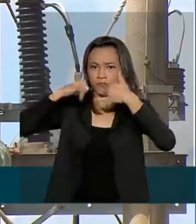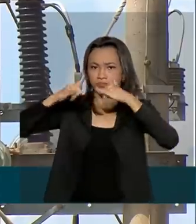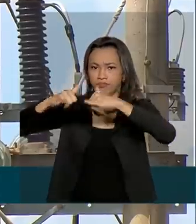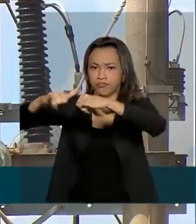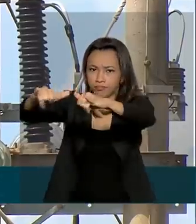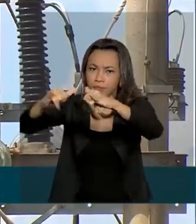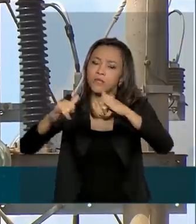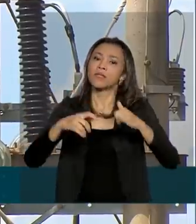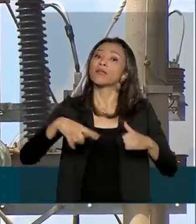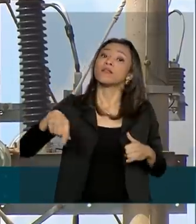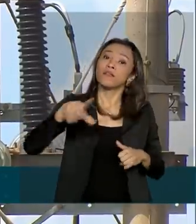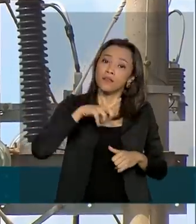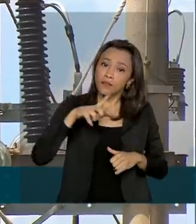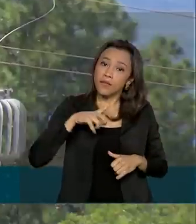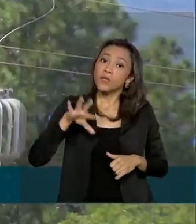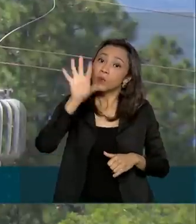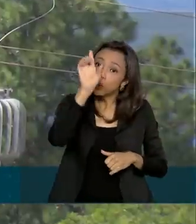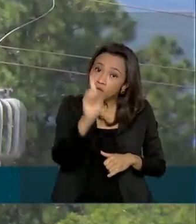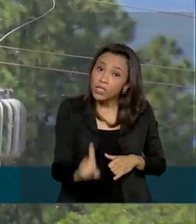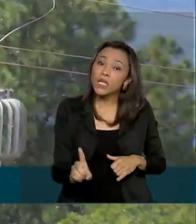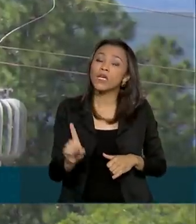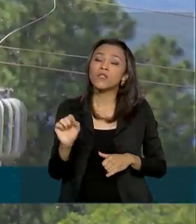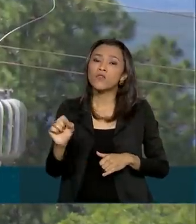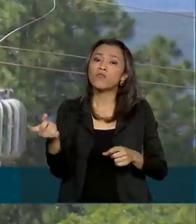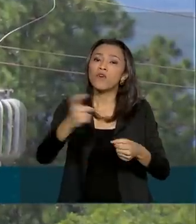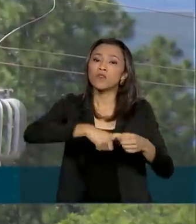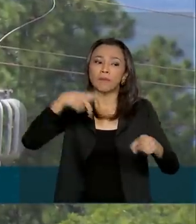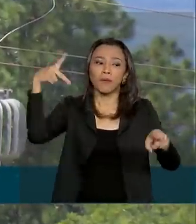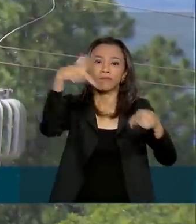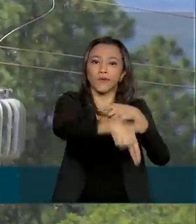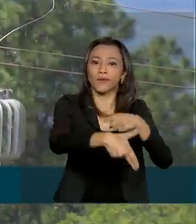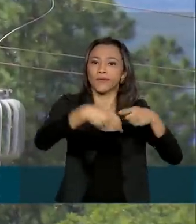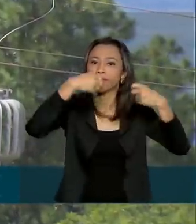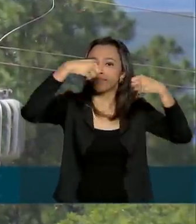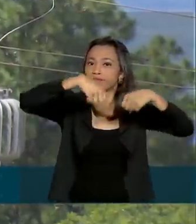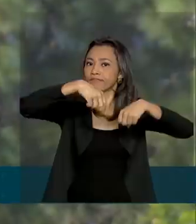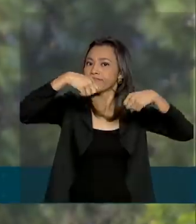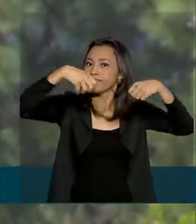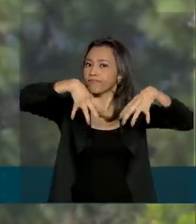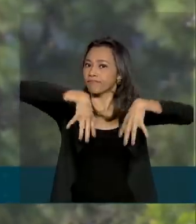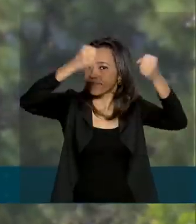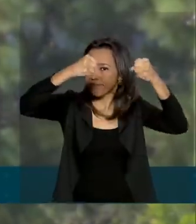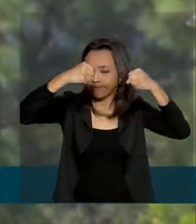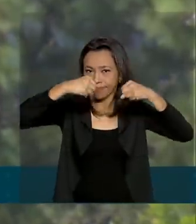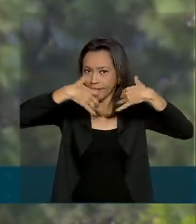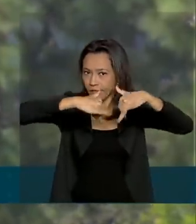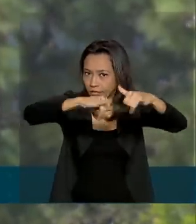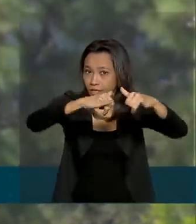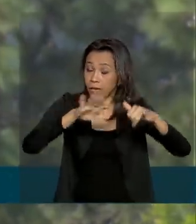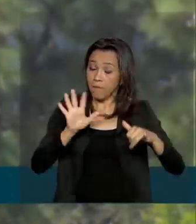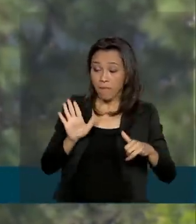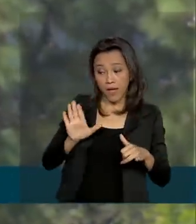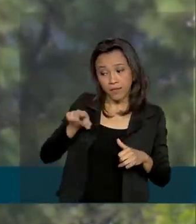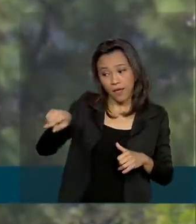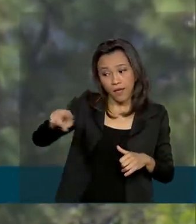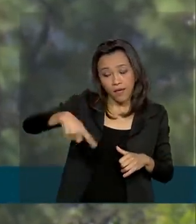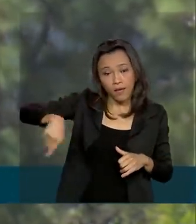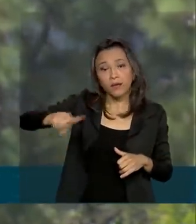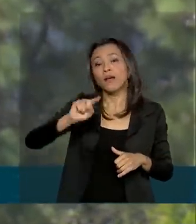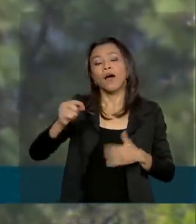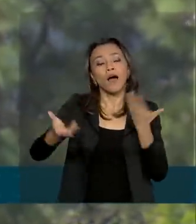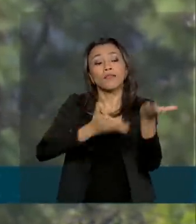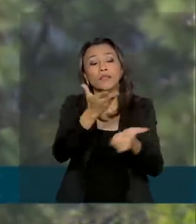retomam o direito de realizar cortes de fornecimento. No entanto, as distribuidoras terão de retomar o